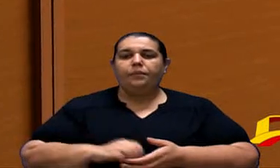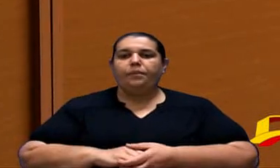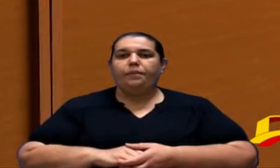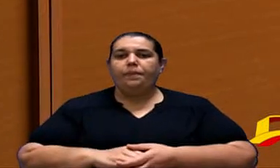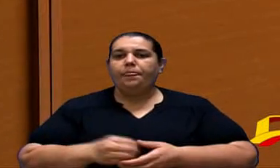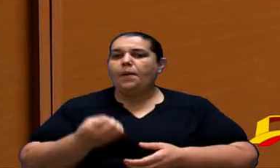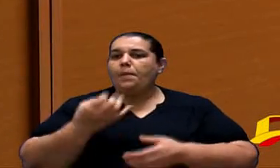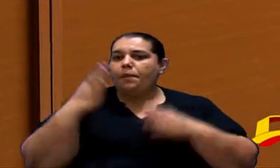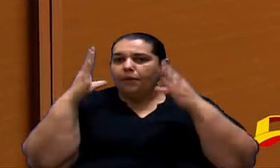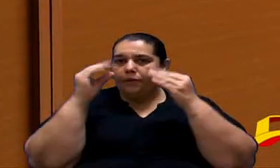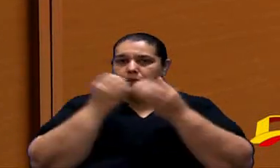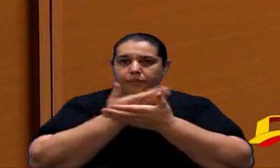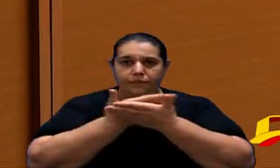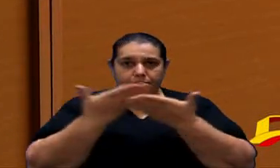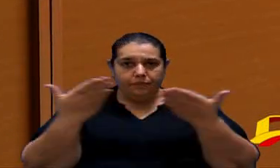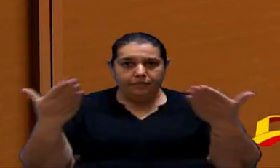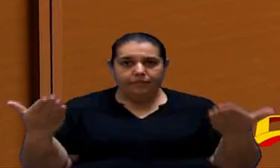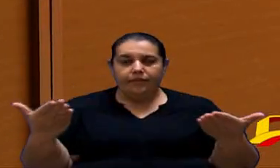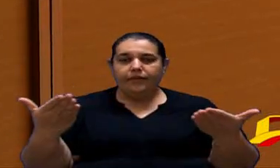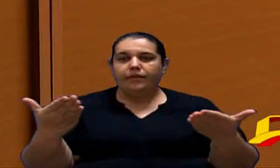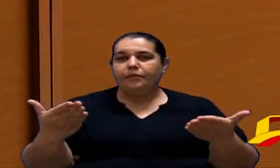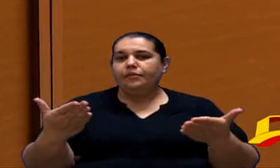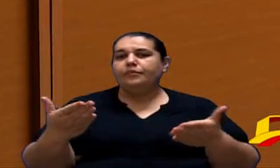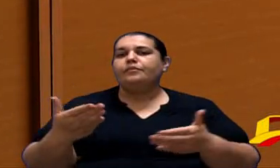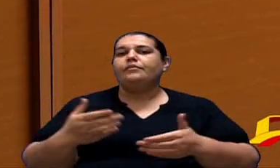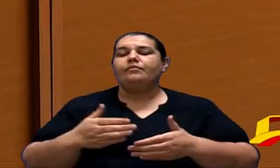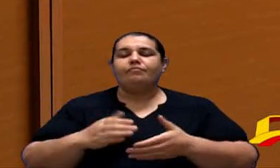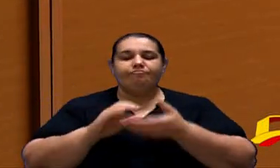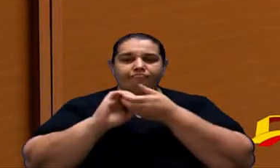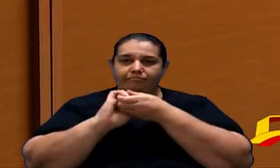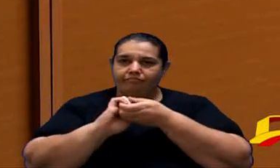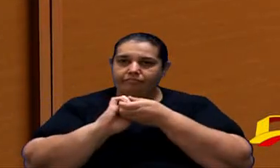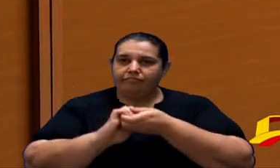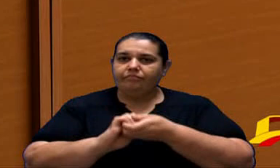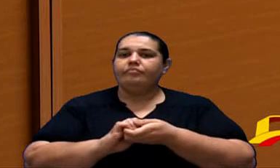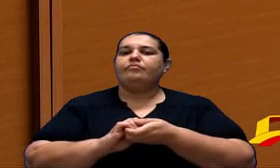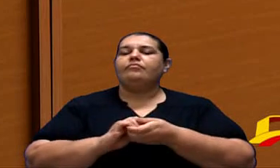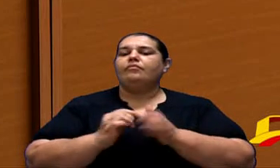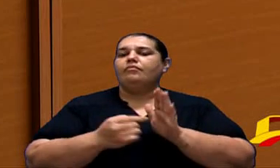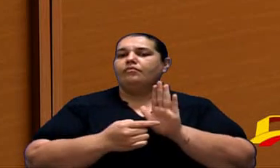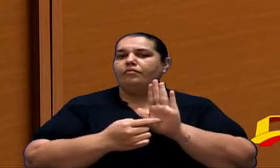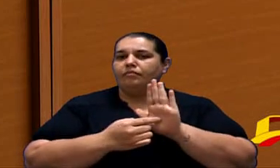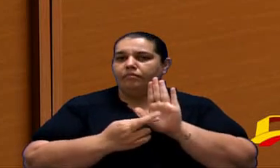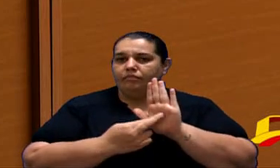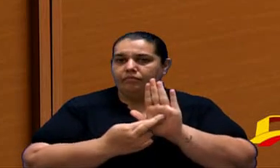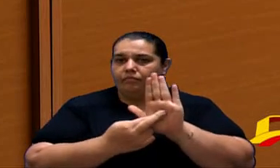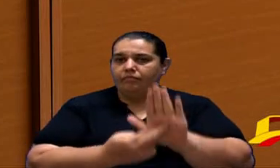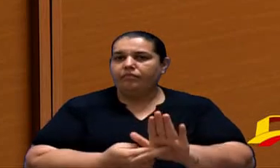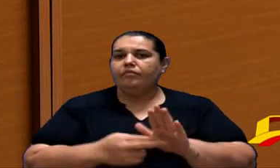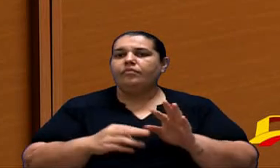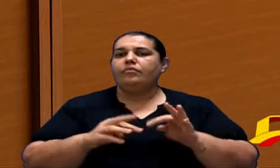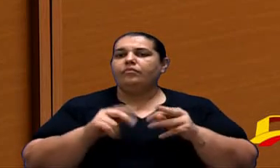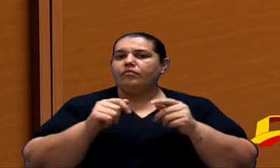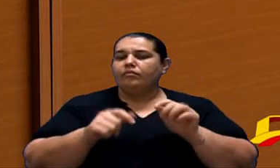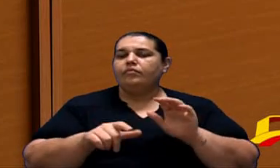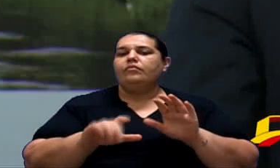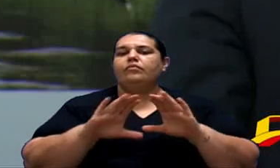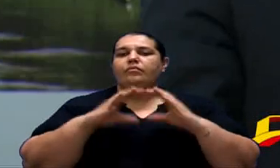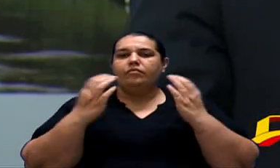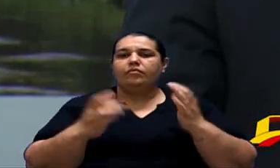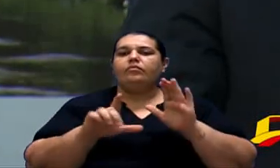Boa noite a todos. Primeiramente, meus cumprimentos aos nobres representantes do Legislativo Municipal e Estadual,